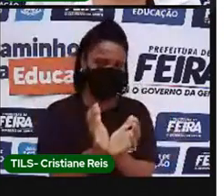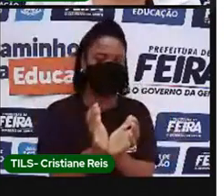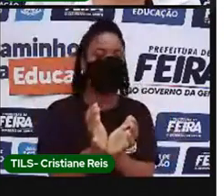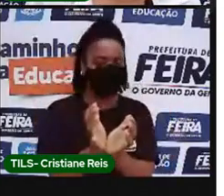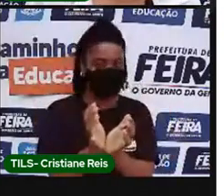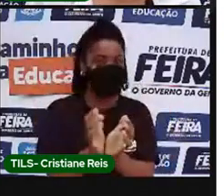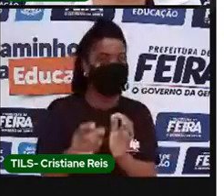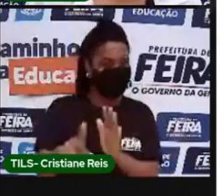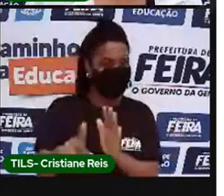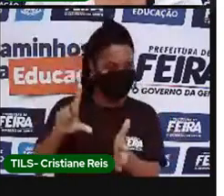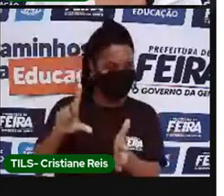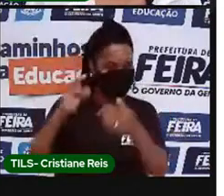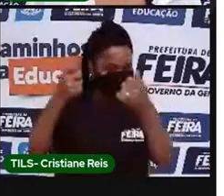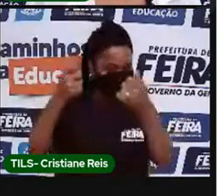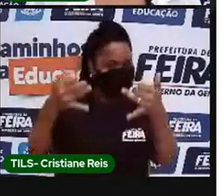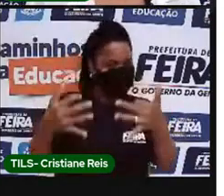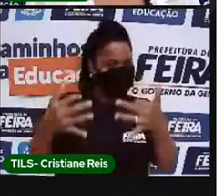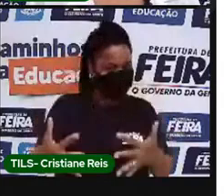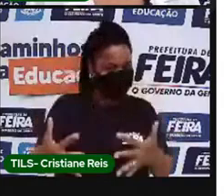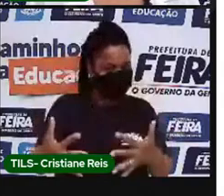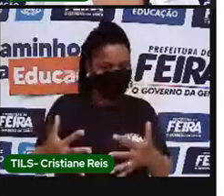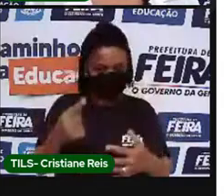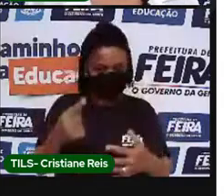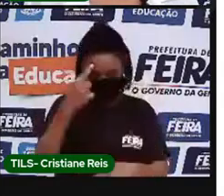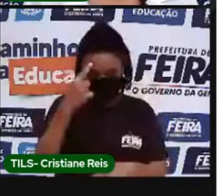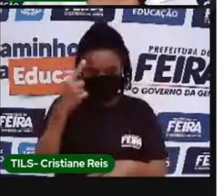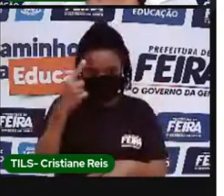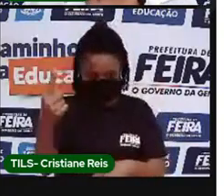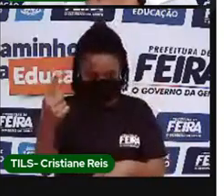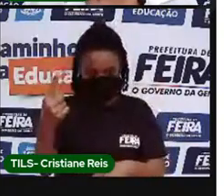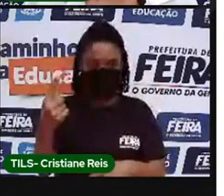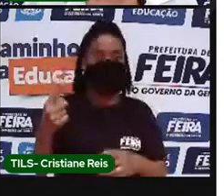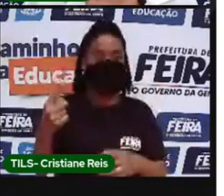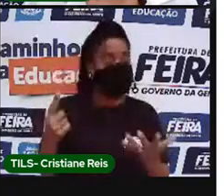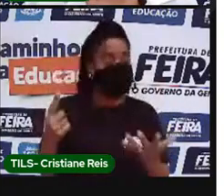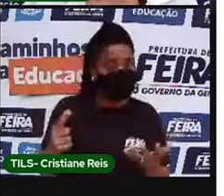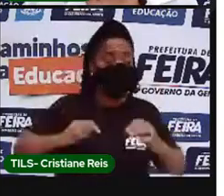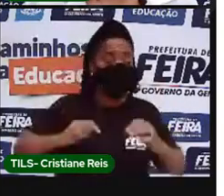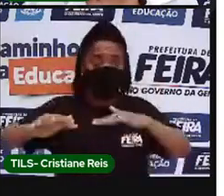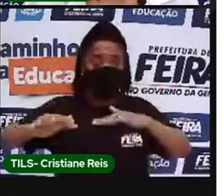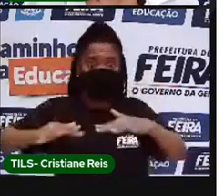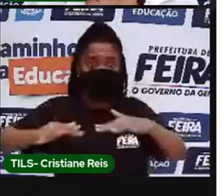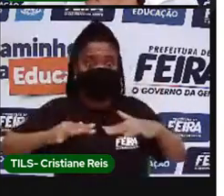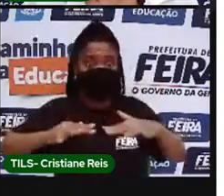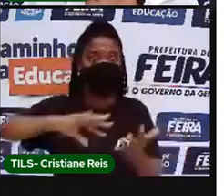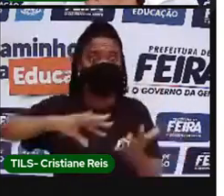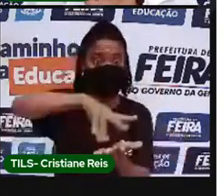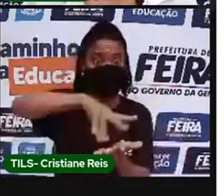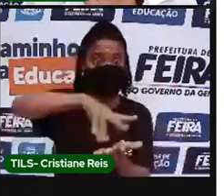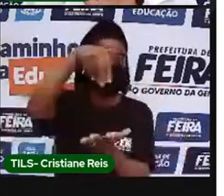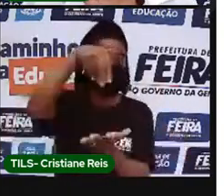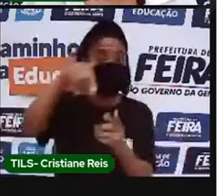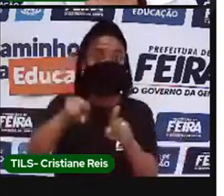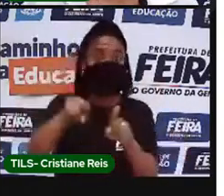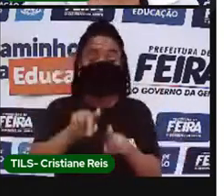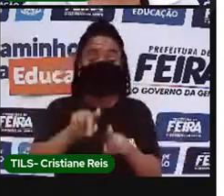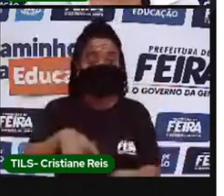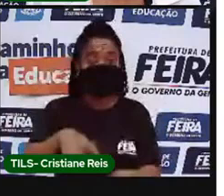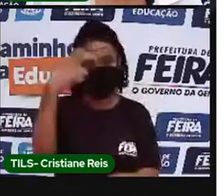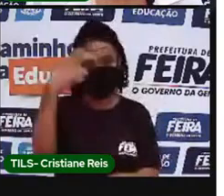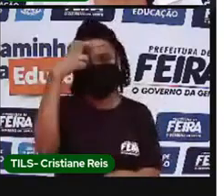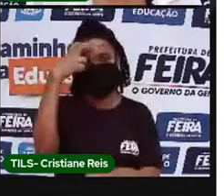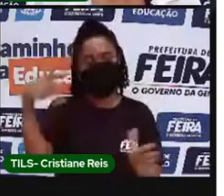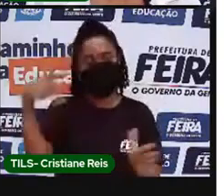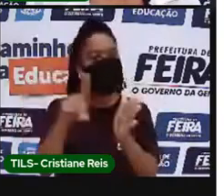anteriormente. A partir de manifestações artístico-culturais vinculadas à língua inglesa.